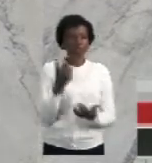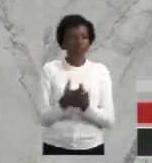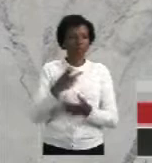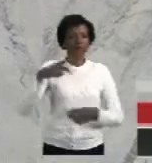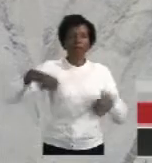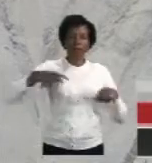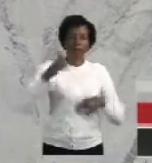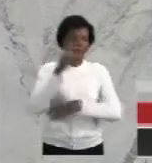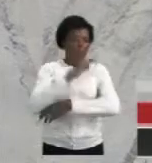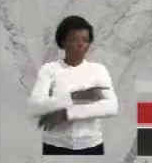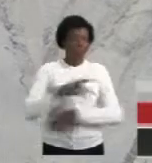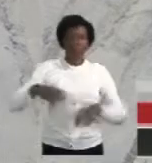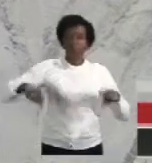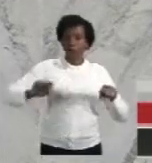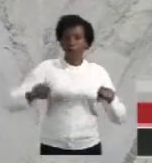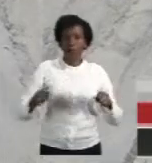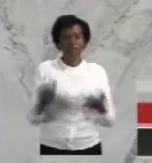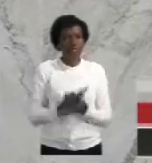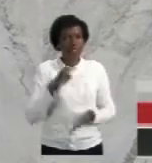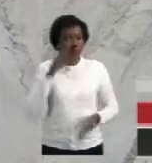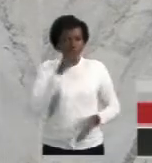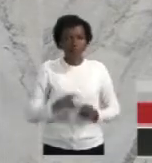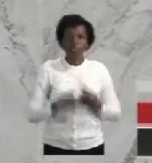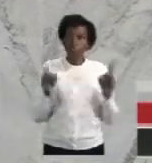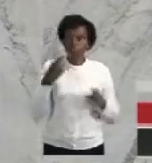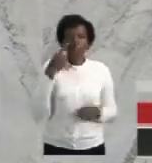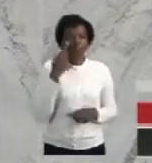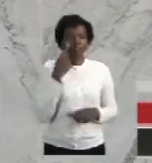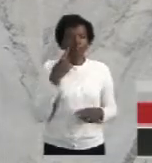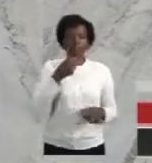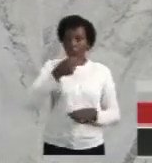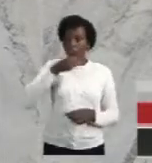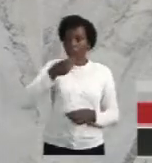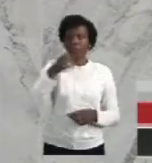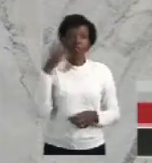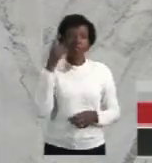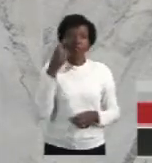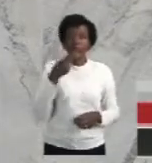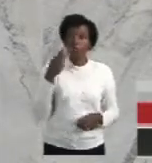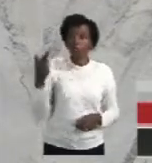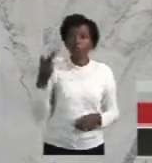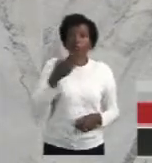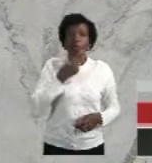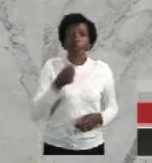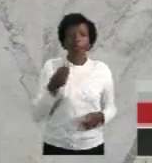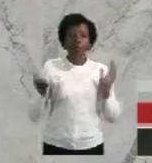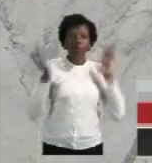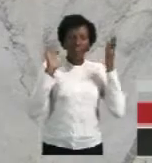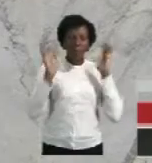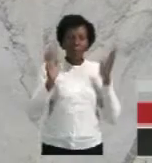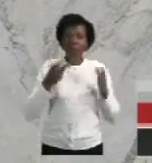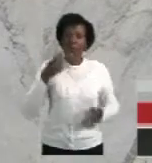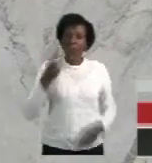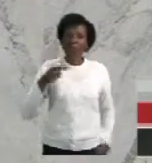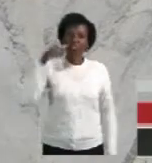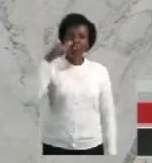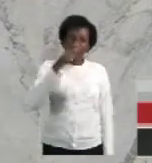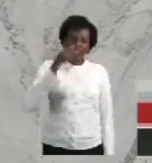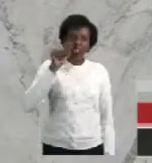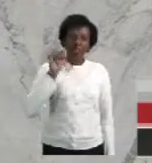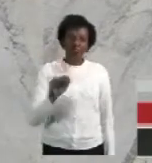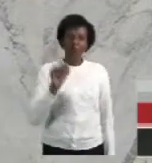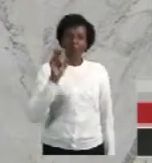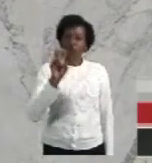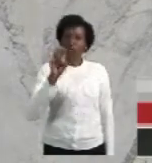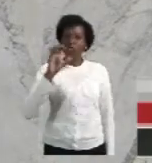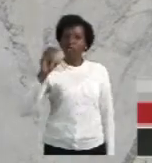Mas em cima dos carros, ontem nós vimos uma entrevista aqui, um deputado colocou, um caminhoneiro falando que gasta R$ 7.500